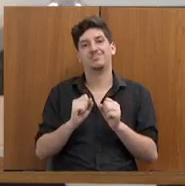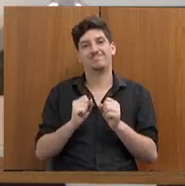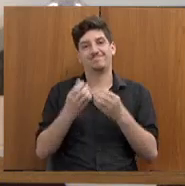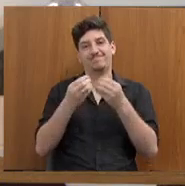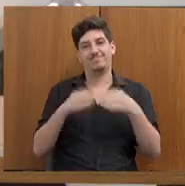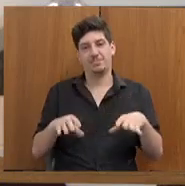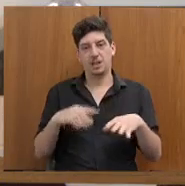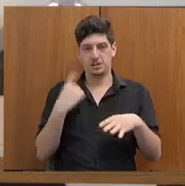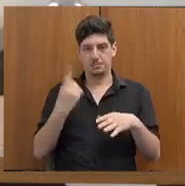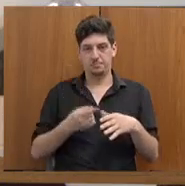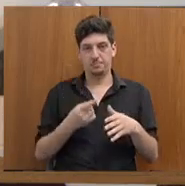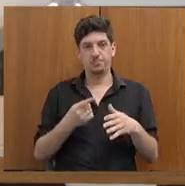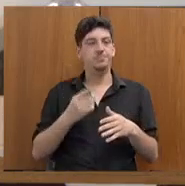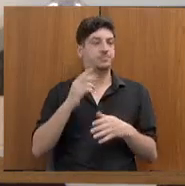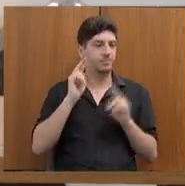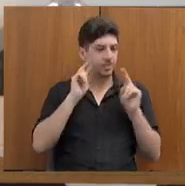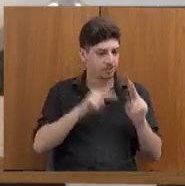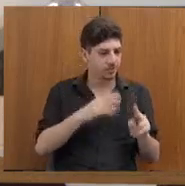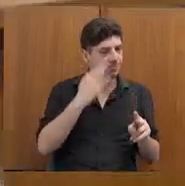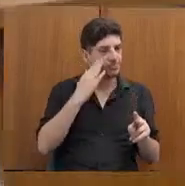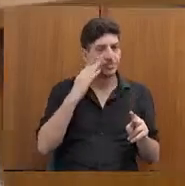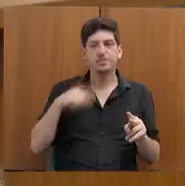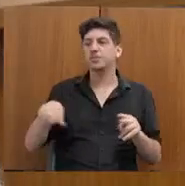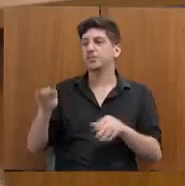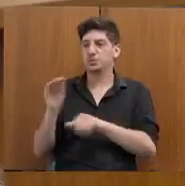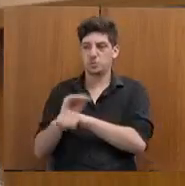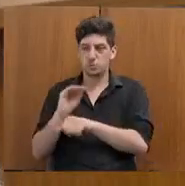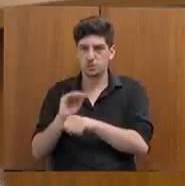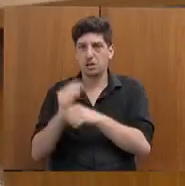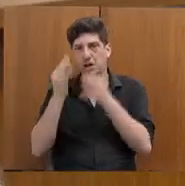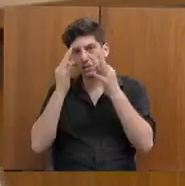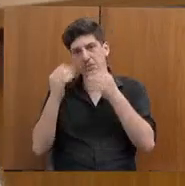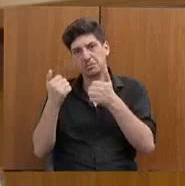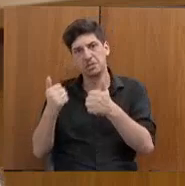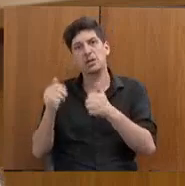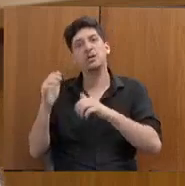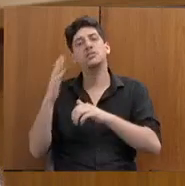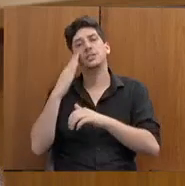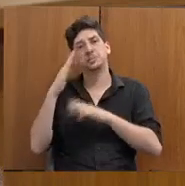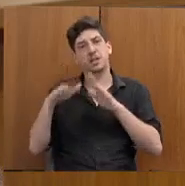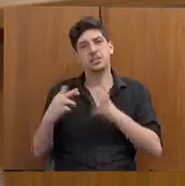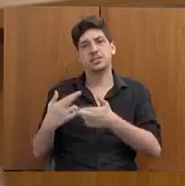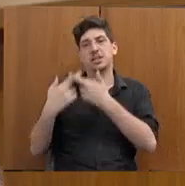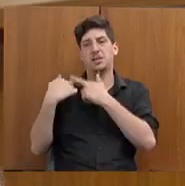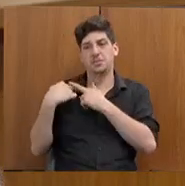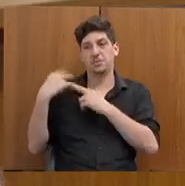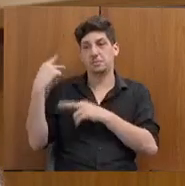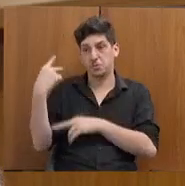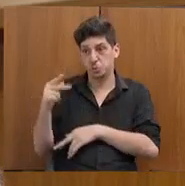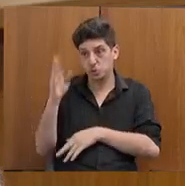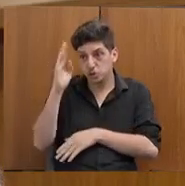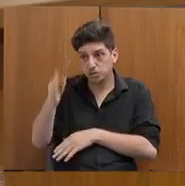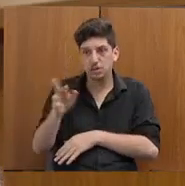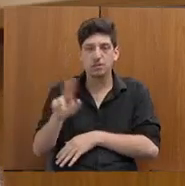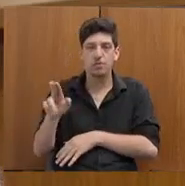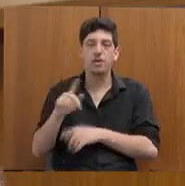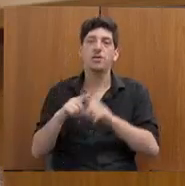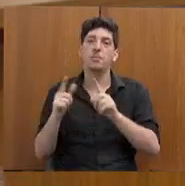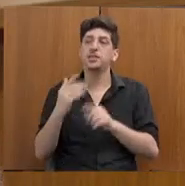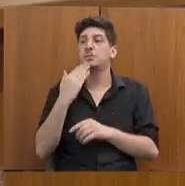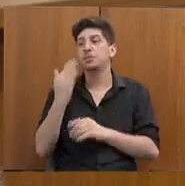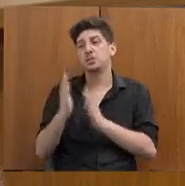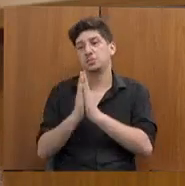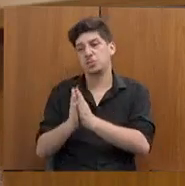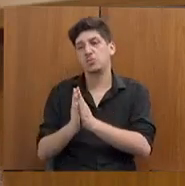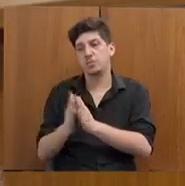sabemos que vocês estão olhando com toda atenção, muitas vezes a competência não é diretamente de vocês, mas é pedir mesmo essa